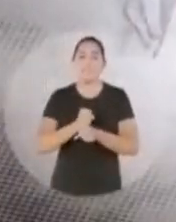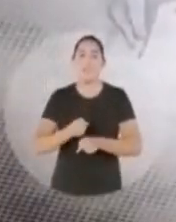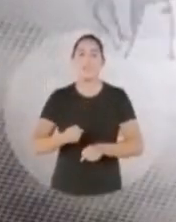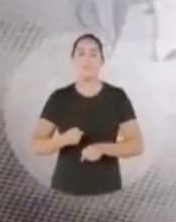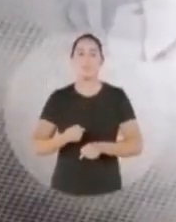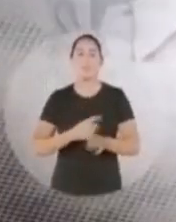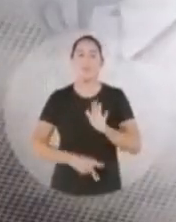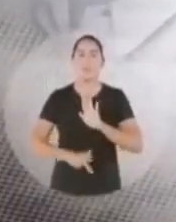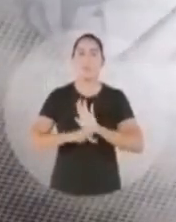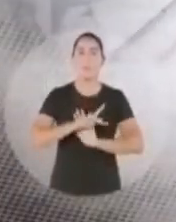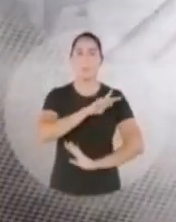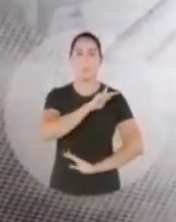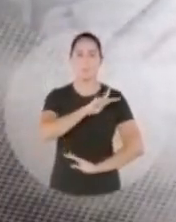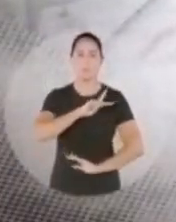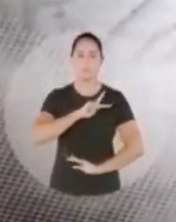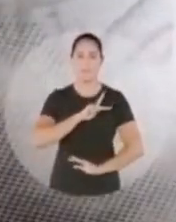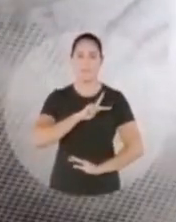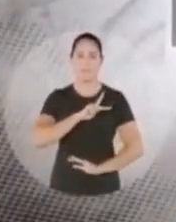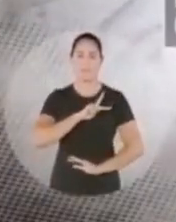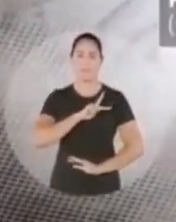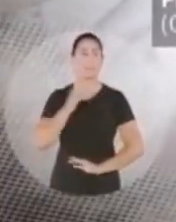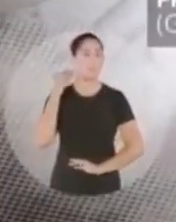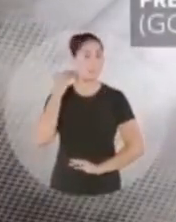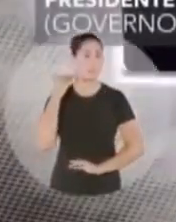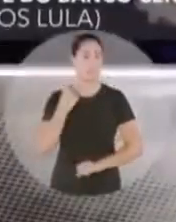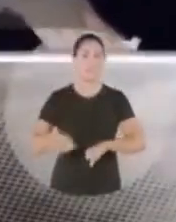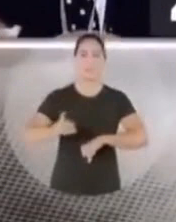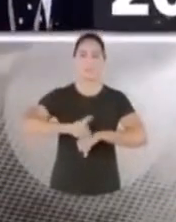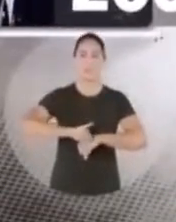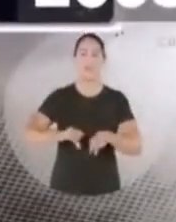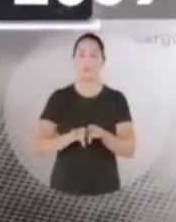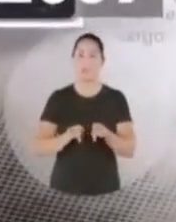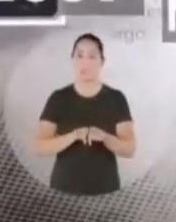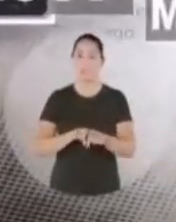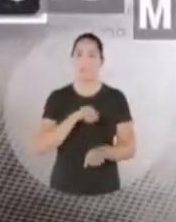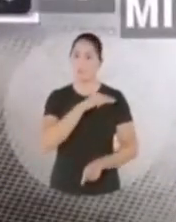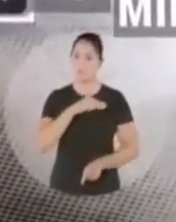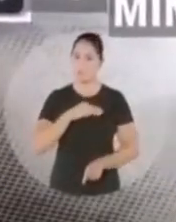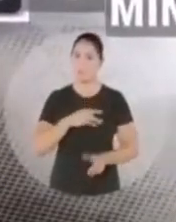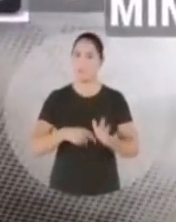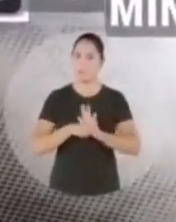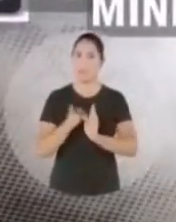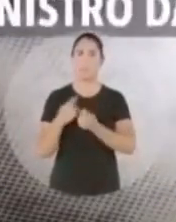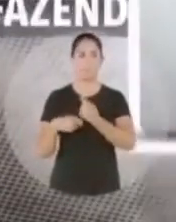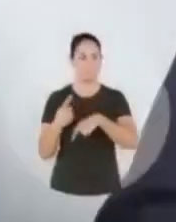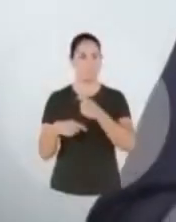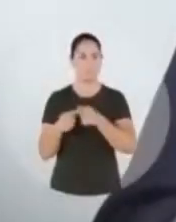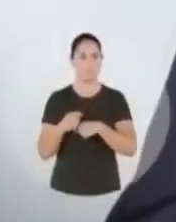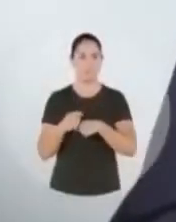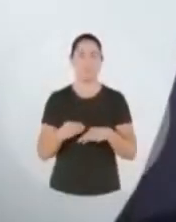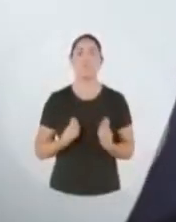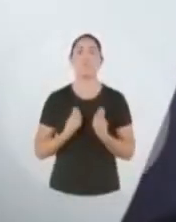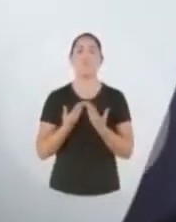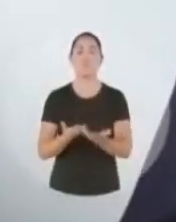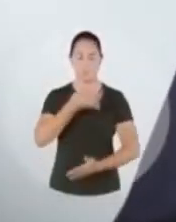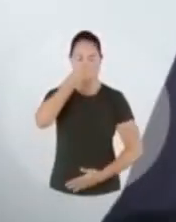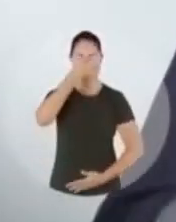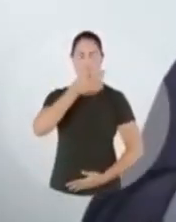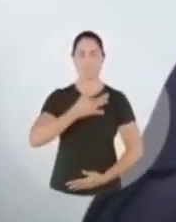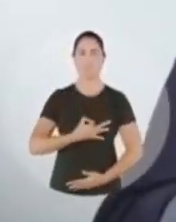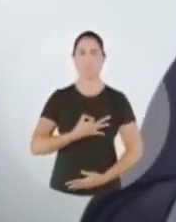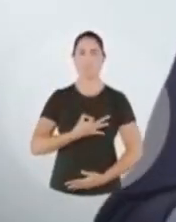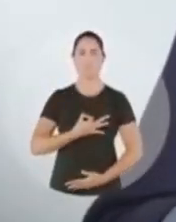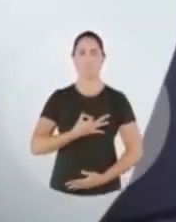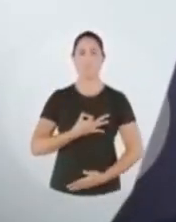anos de vida pública como presidente do Banco Central e ministro da Fazenda. Ofereço minha integridade.